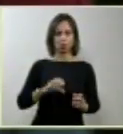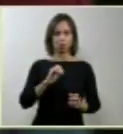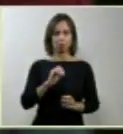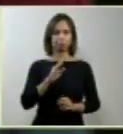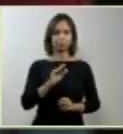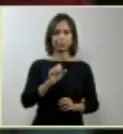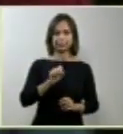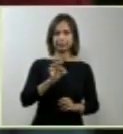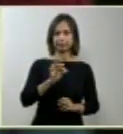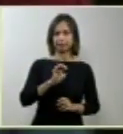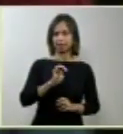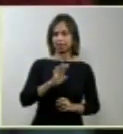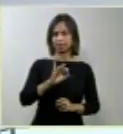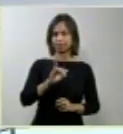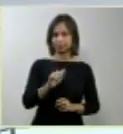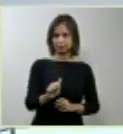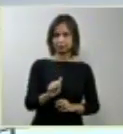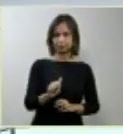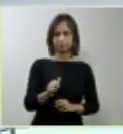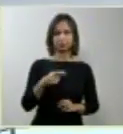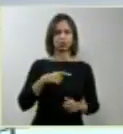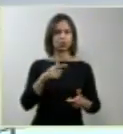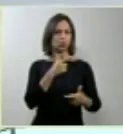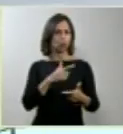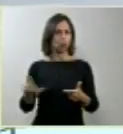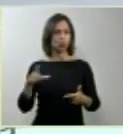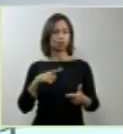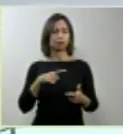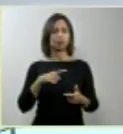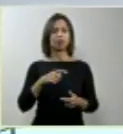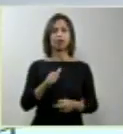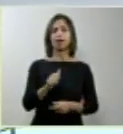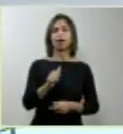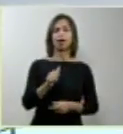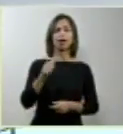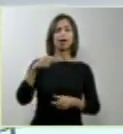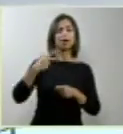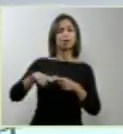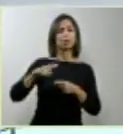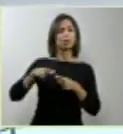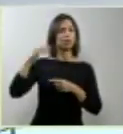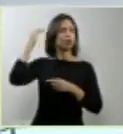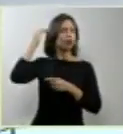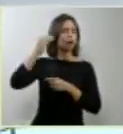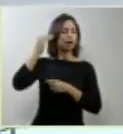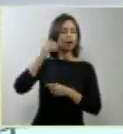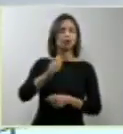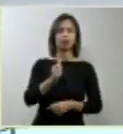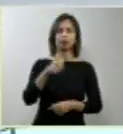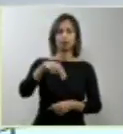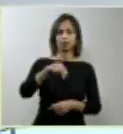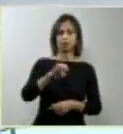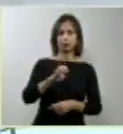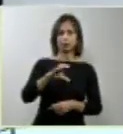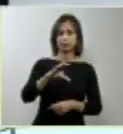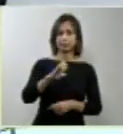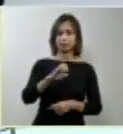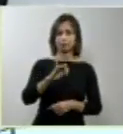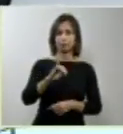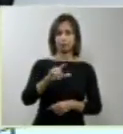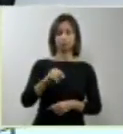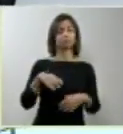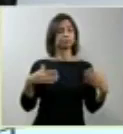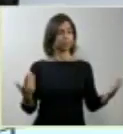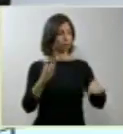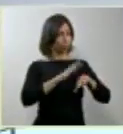Um é óbito fetal, outro é anencefalia. Outro é anencefalia. Entretanto, o ministro Direito tem todo